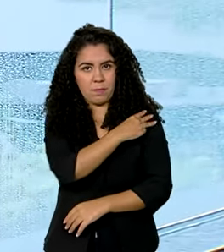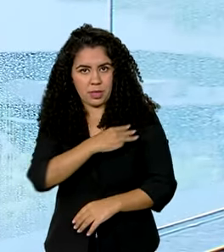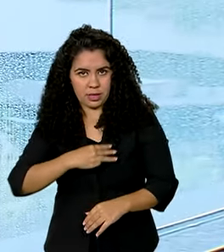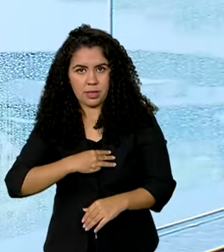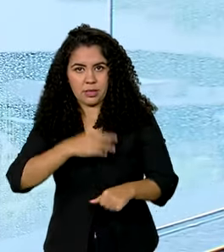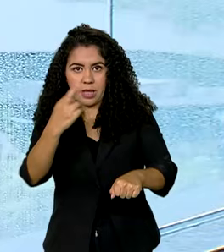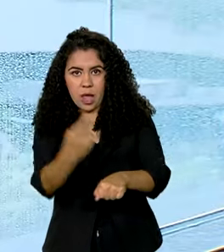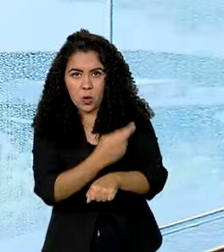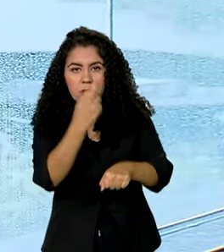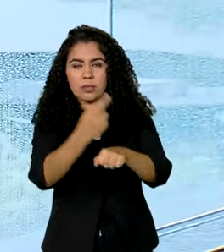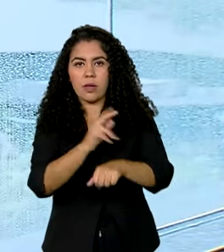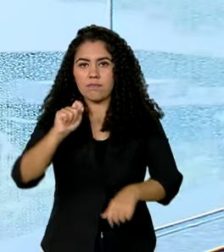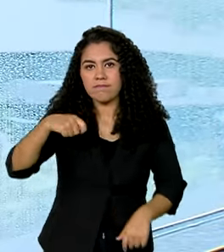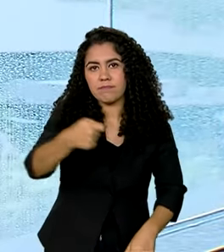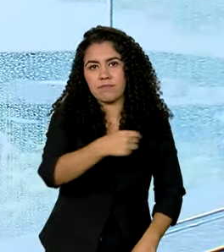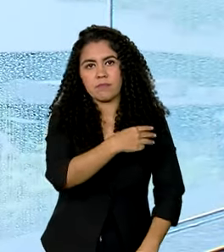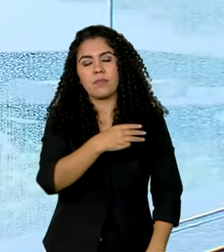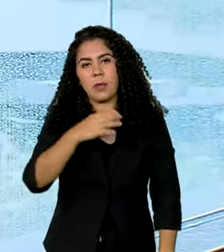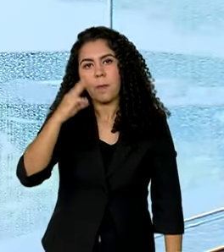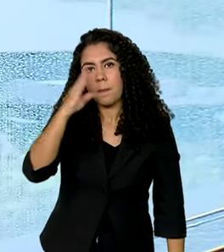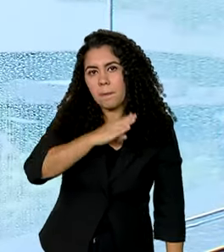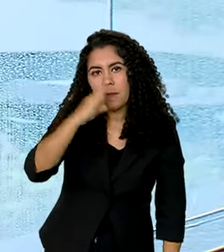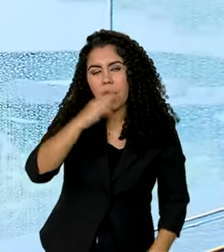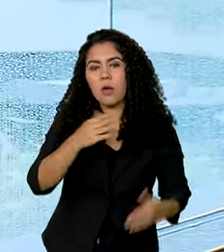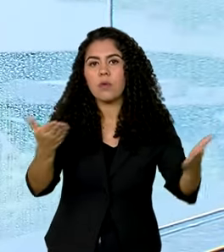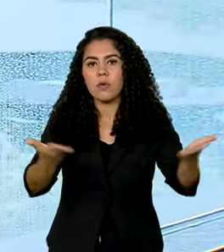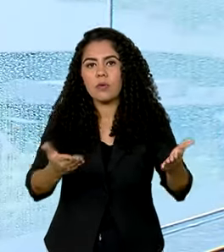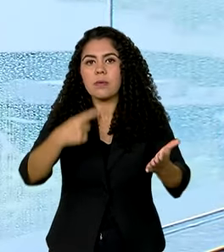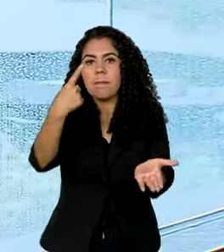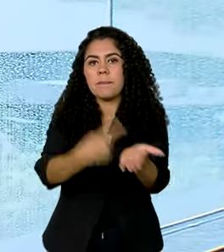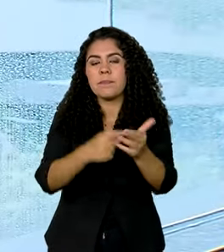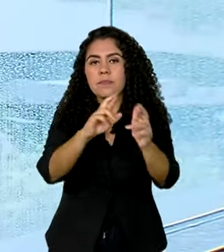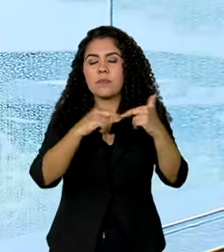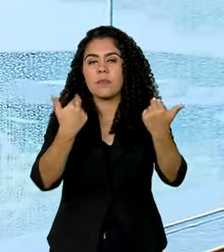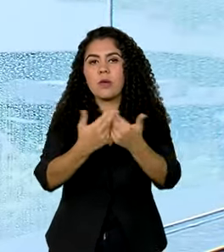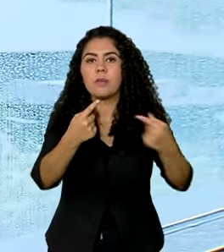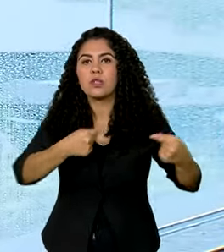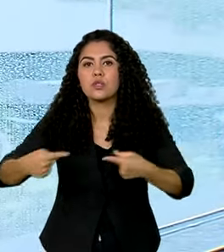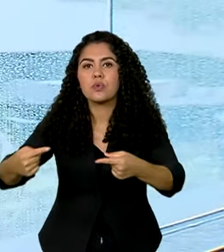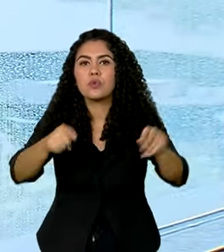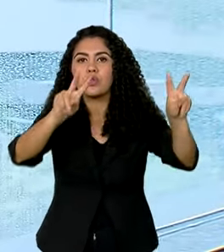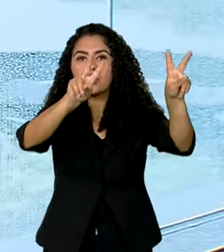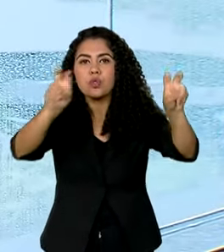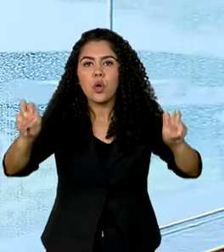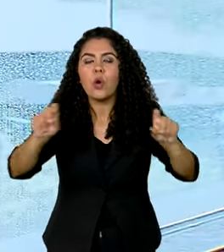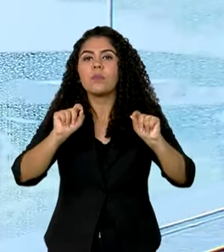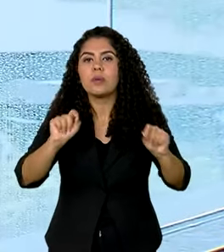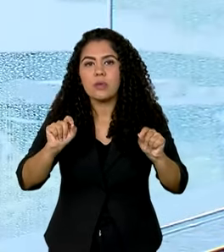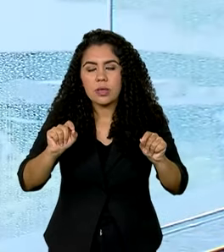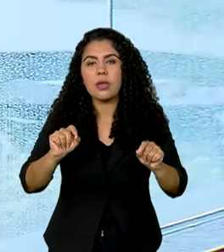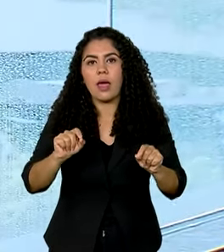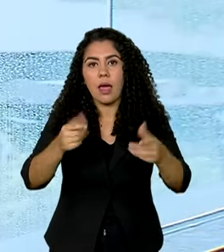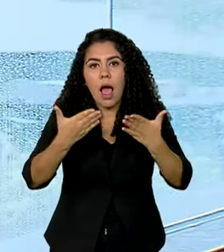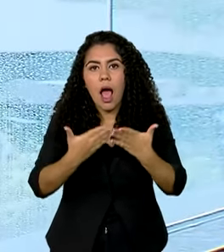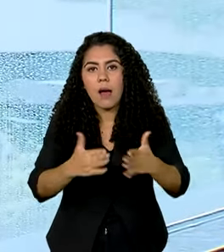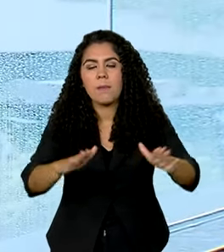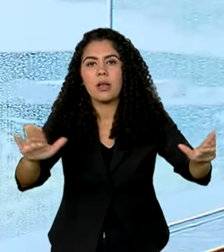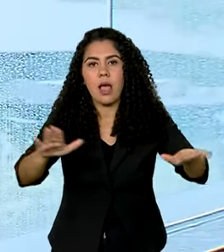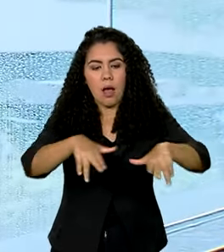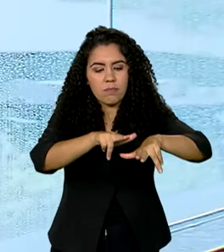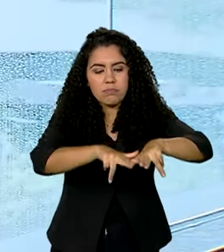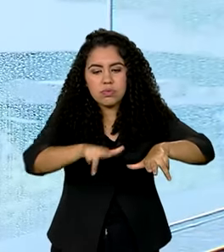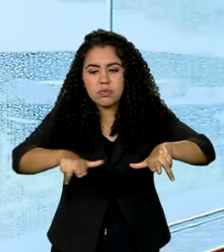Paulo Pimenta, vai ter uma reunião para discutir sobre a ampliação dos leitos do Grupo Hospitalar Conceição.